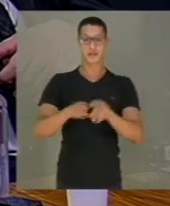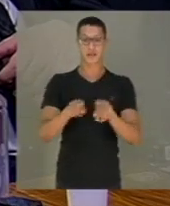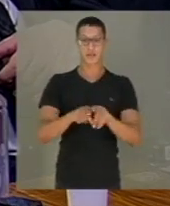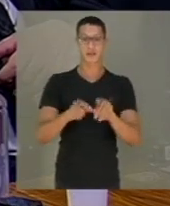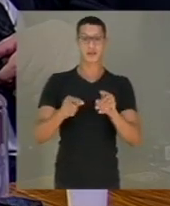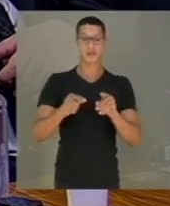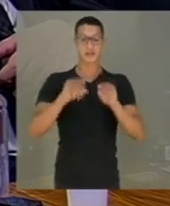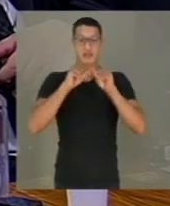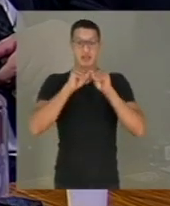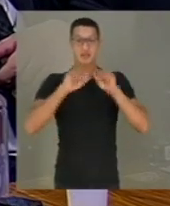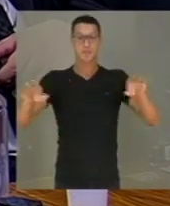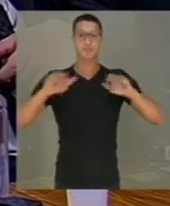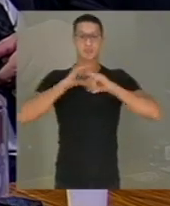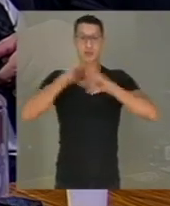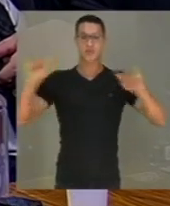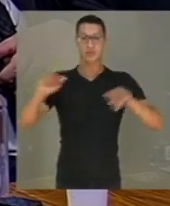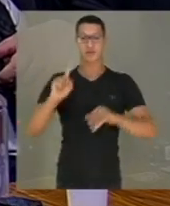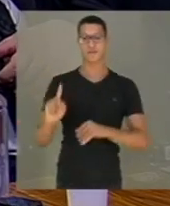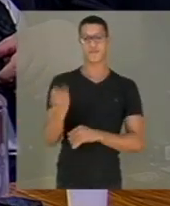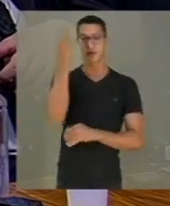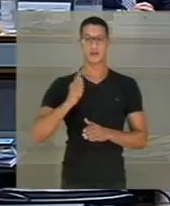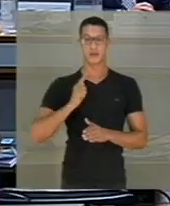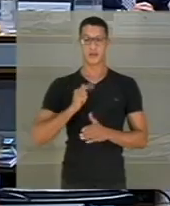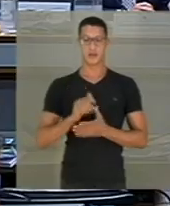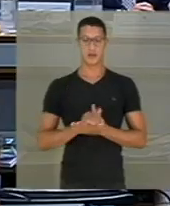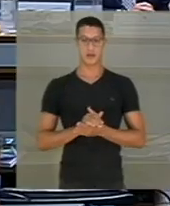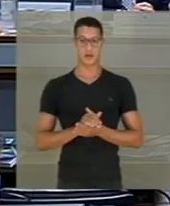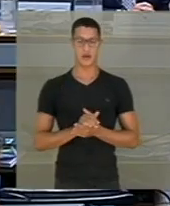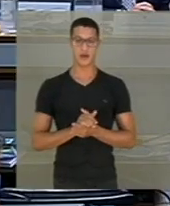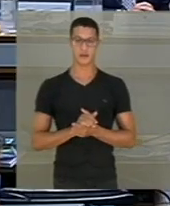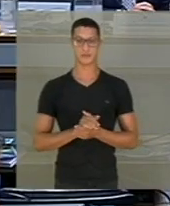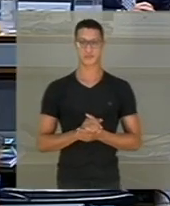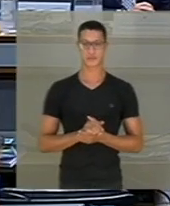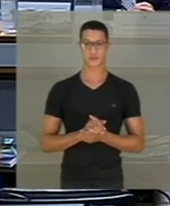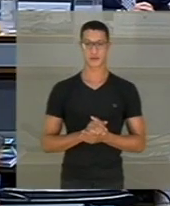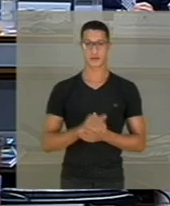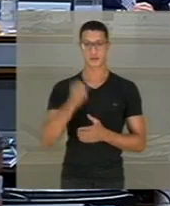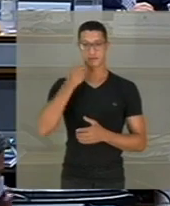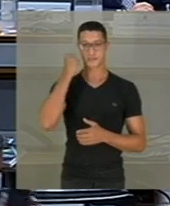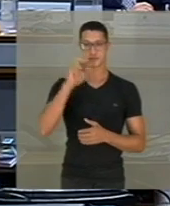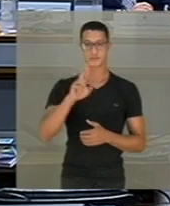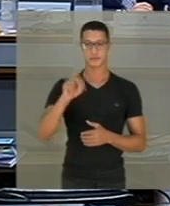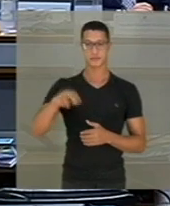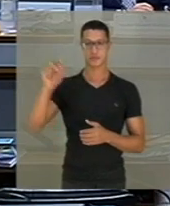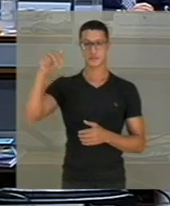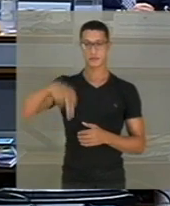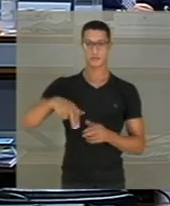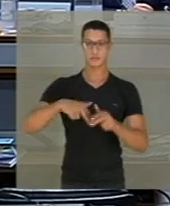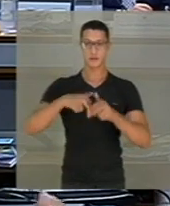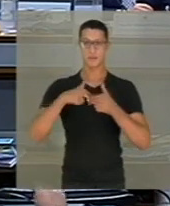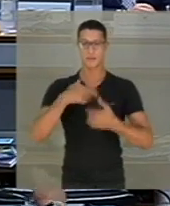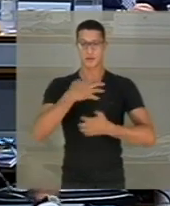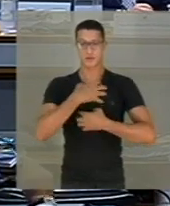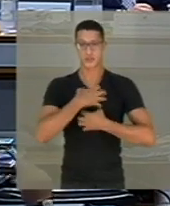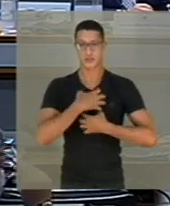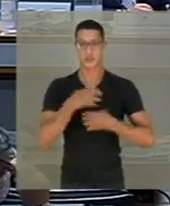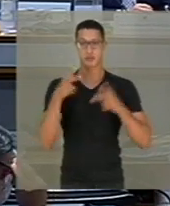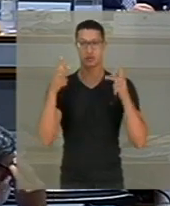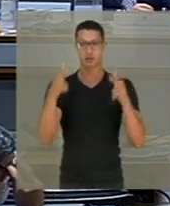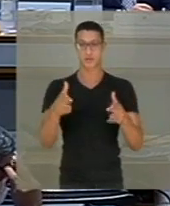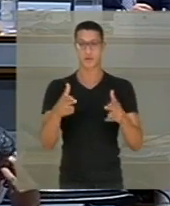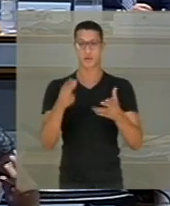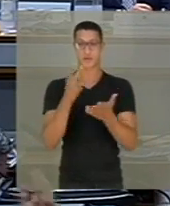disseminam notícias falsas que impactam na vida. Senador Renan Calheiros, favor, com a palavra. Sr. Presidente, pela maneira como,